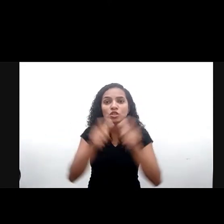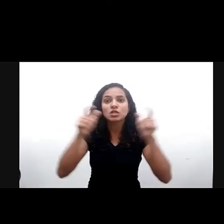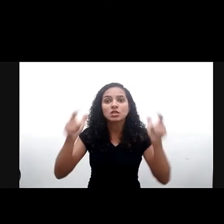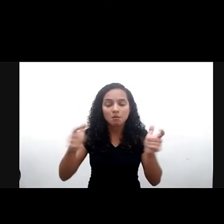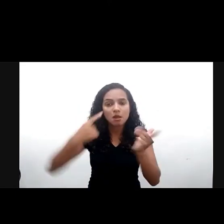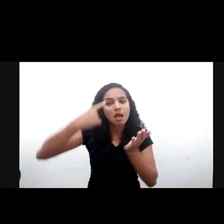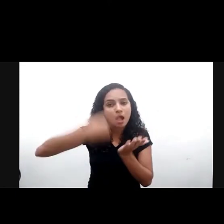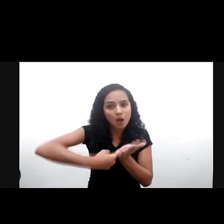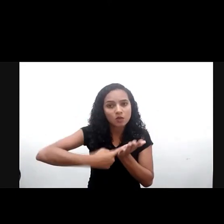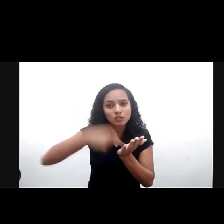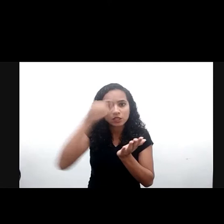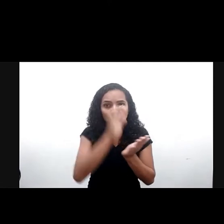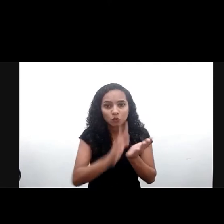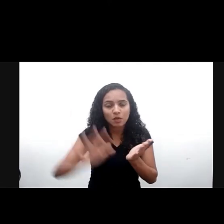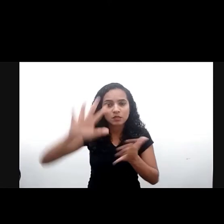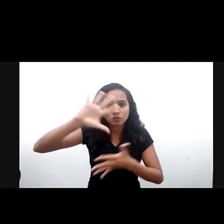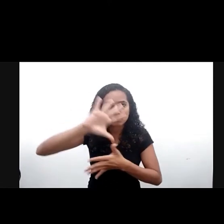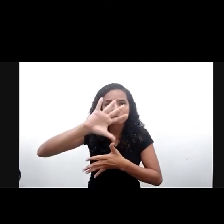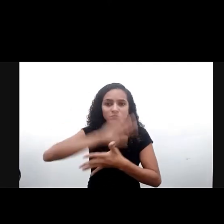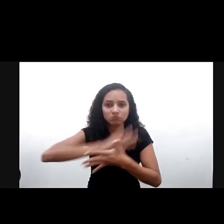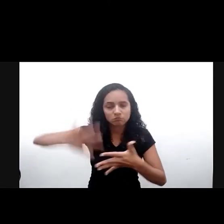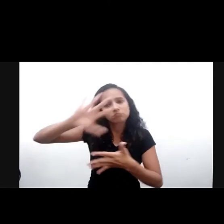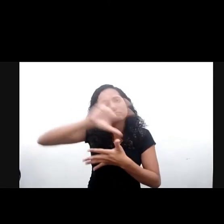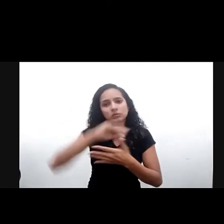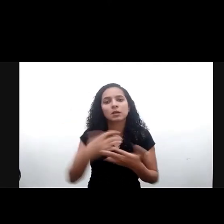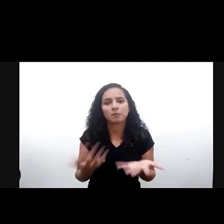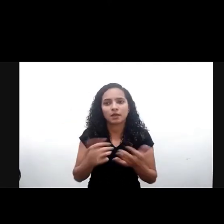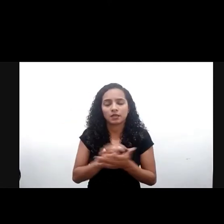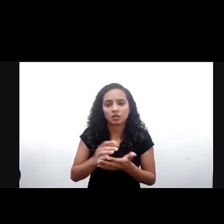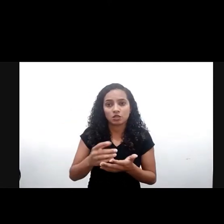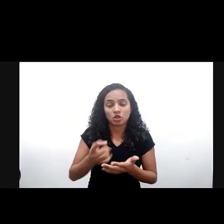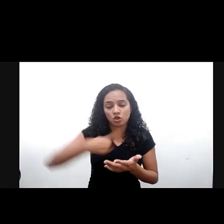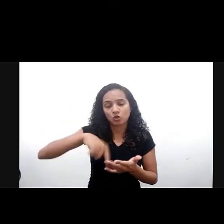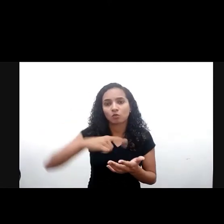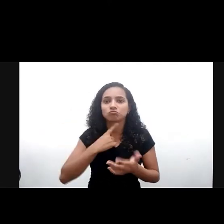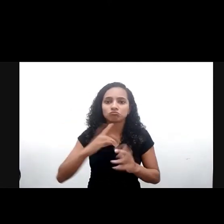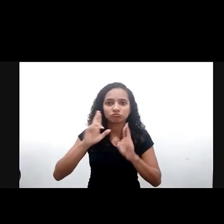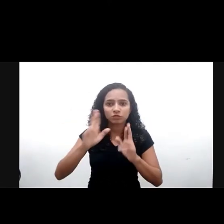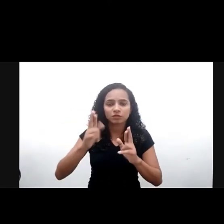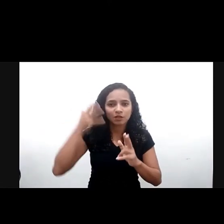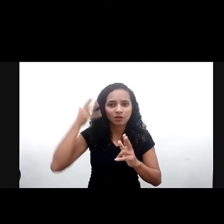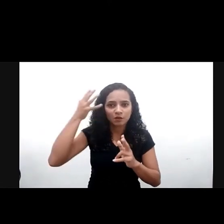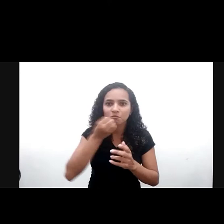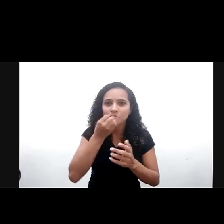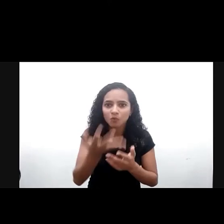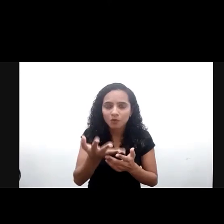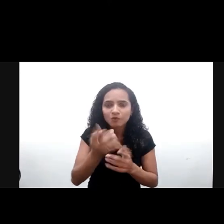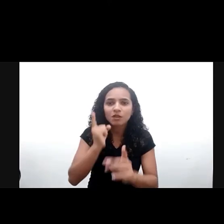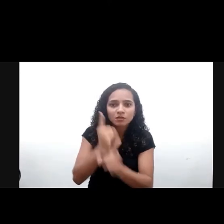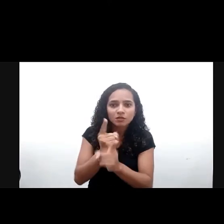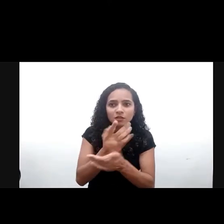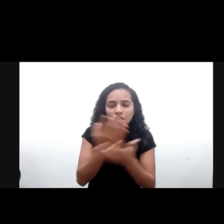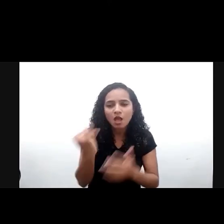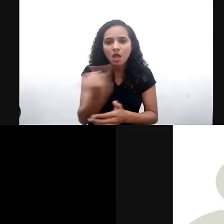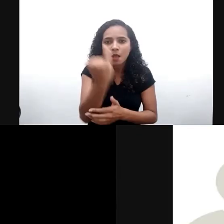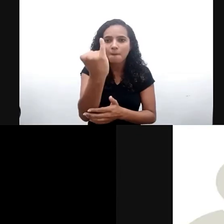no Brasil e na América Latina então nós desejamos um ótimo evento e que esse seja um encontro fundamental para